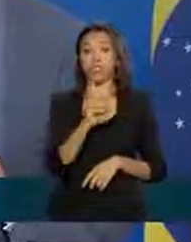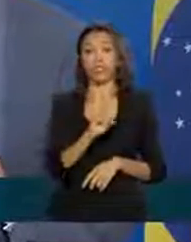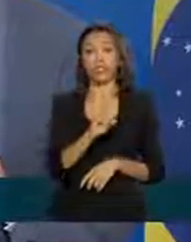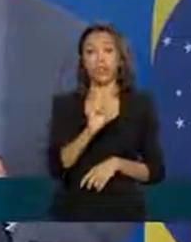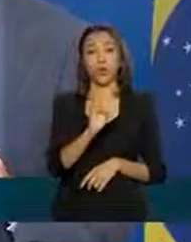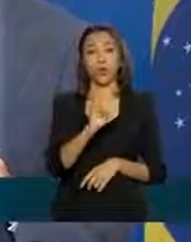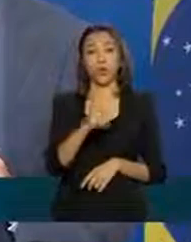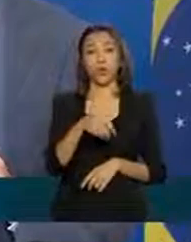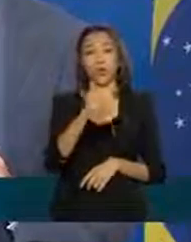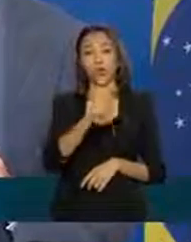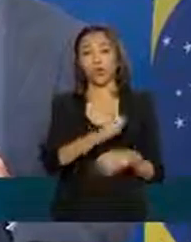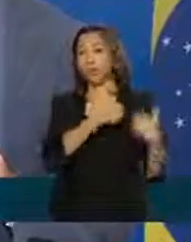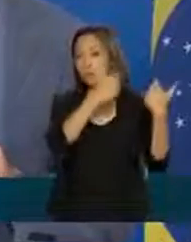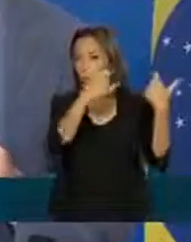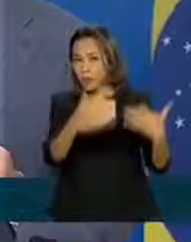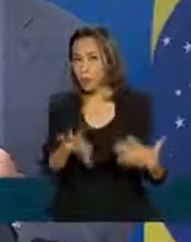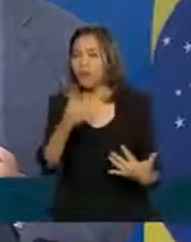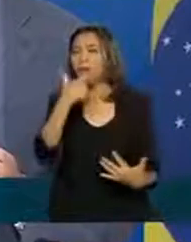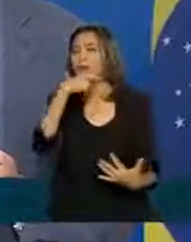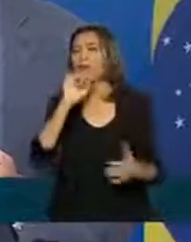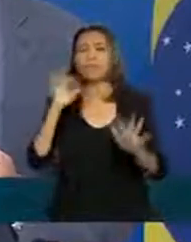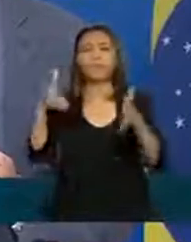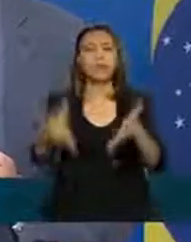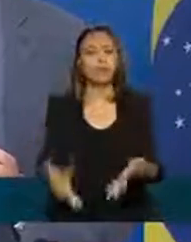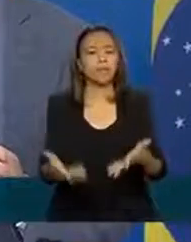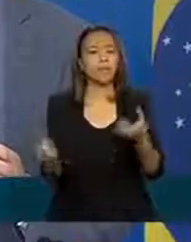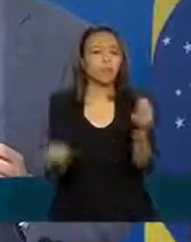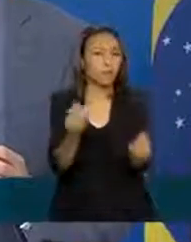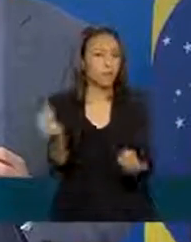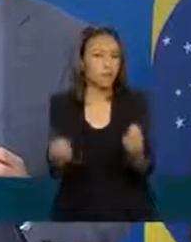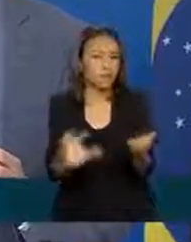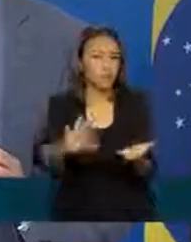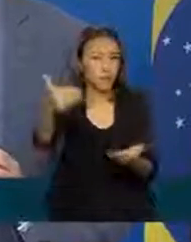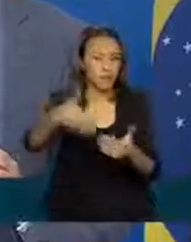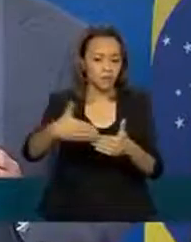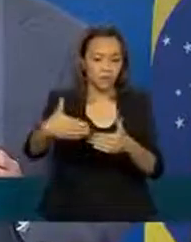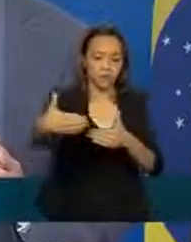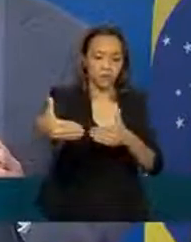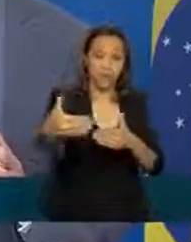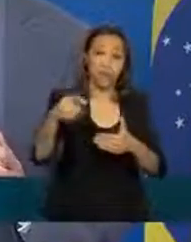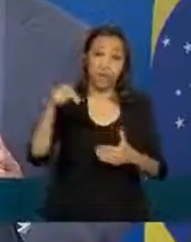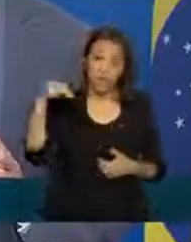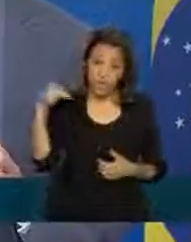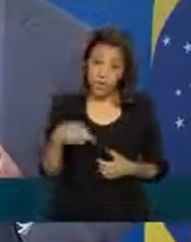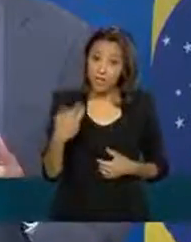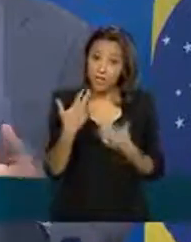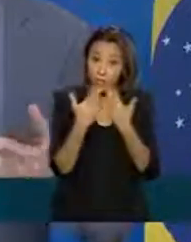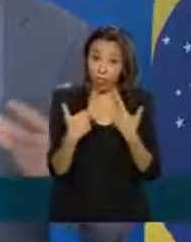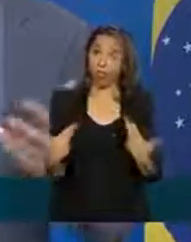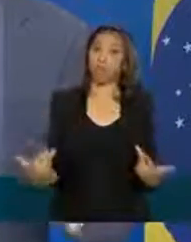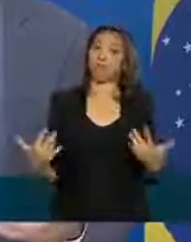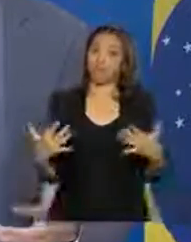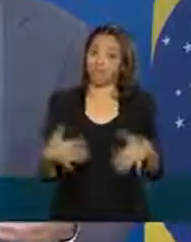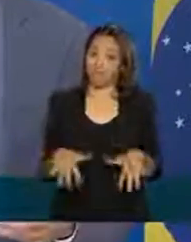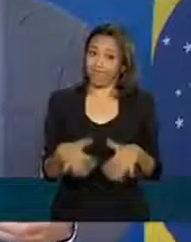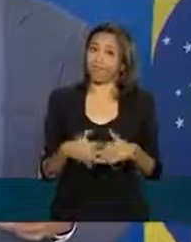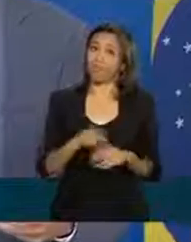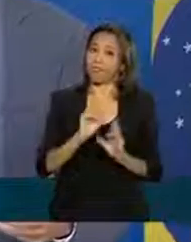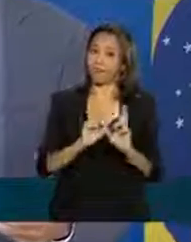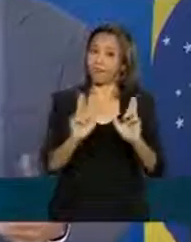funcionamento da linha e quem são os gente que participam nessa operação essa é uma iniciativa extremamente inovadora é algo bem diferente